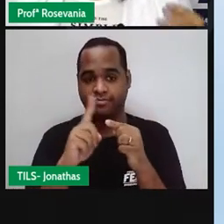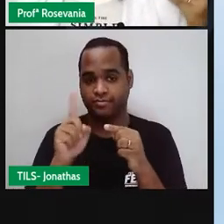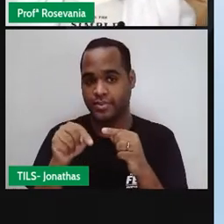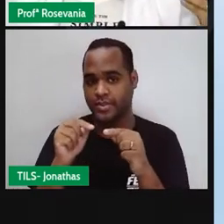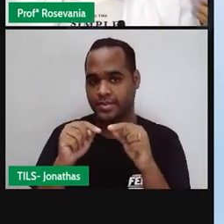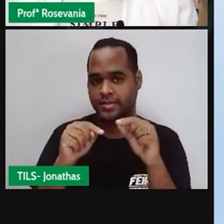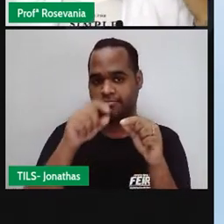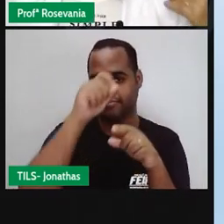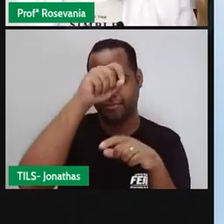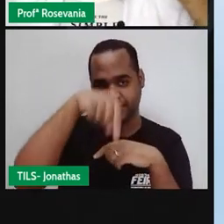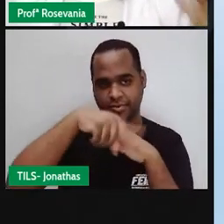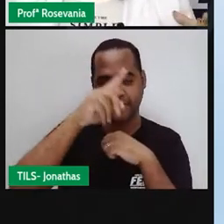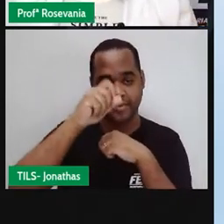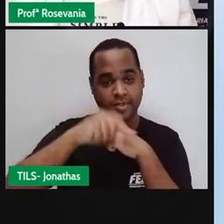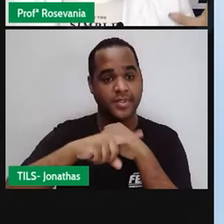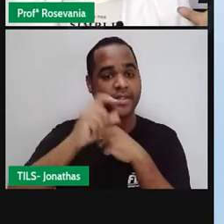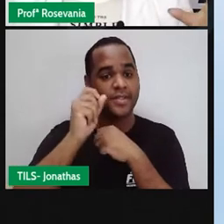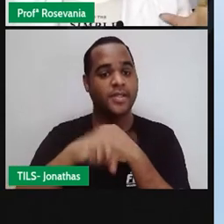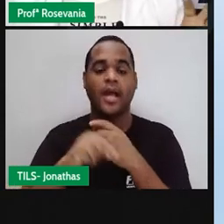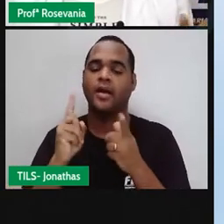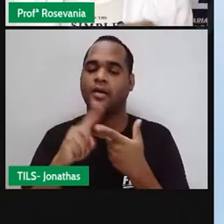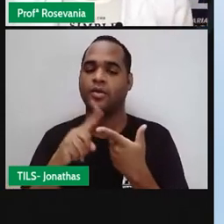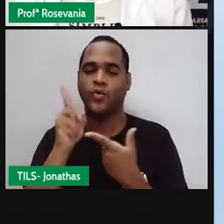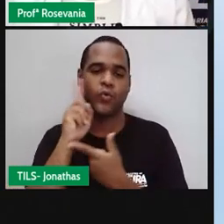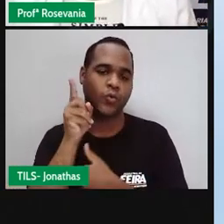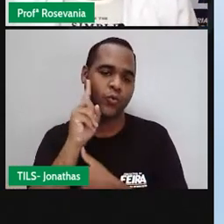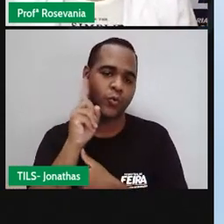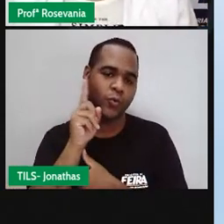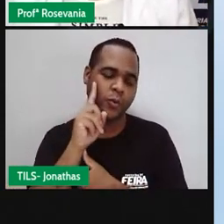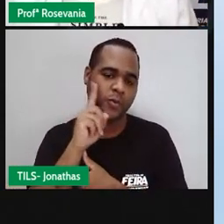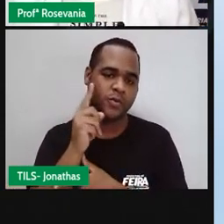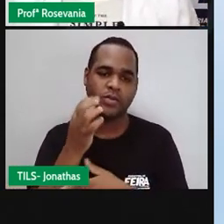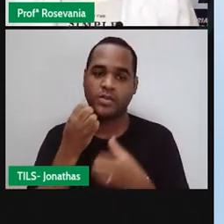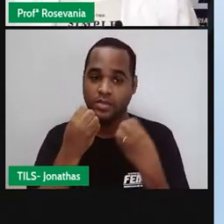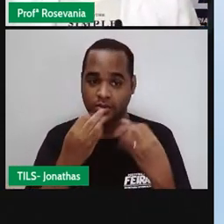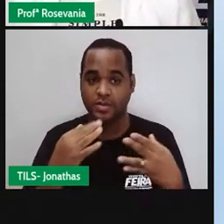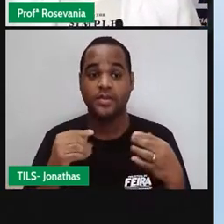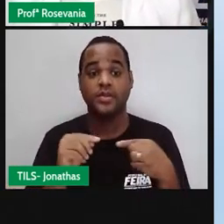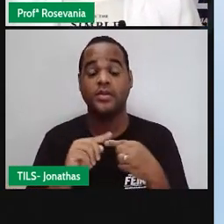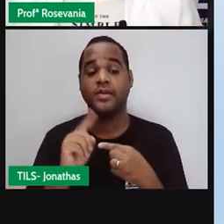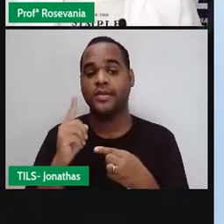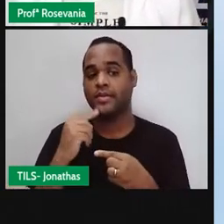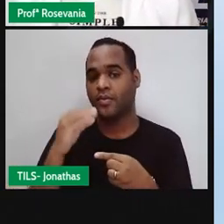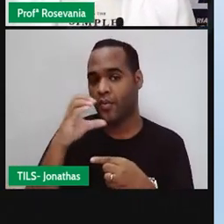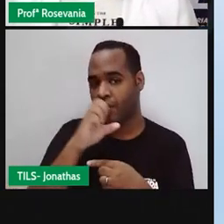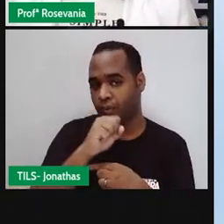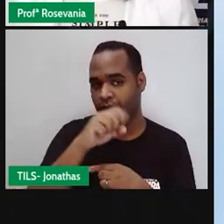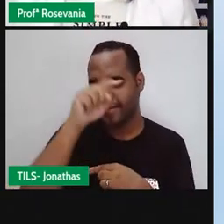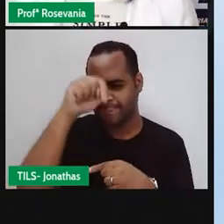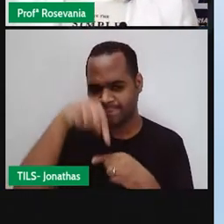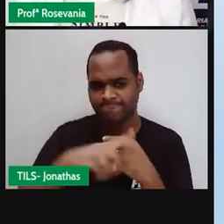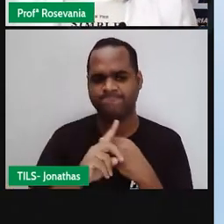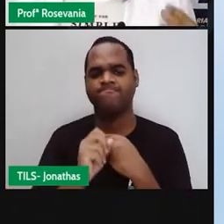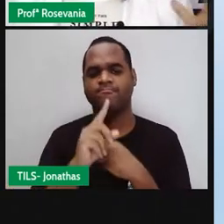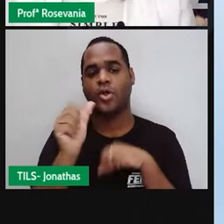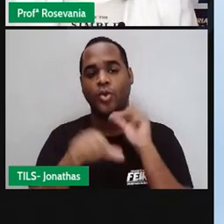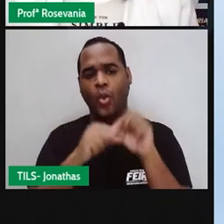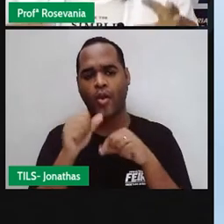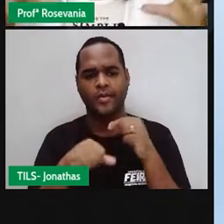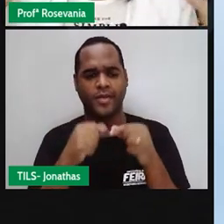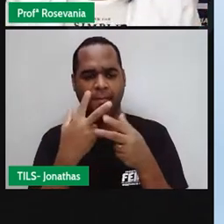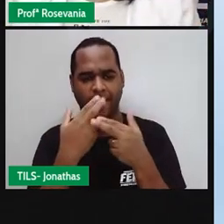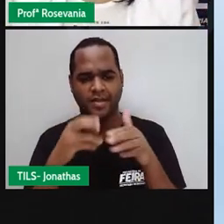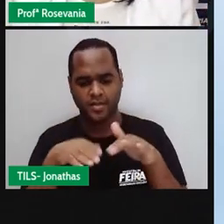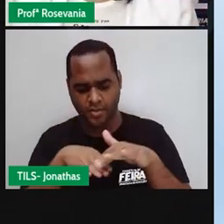radiação, que é absorvida todos os dias, que a gente chama, né, de efeito estufa, que funciona mesmo como forno, uma